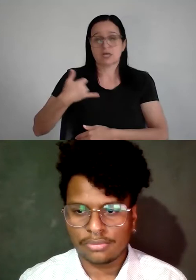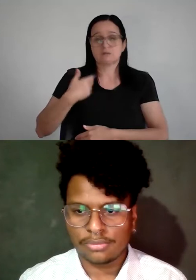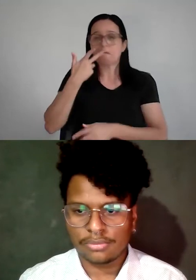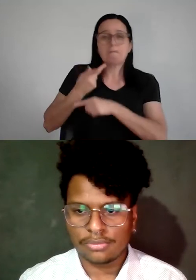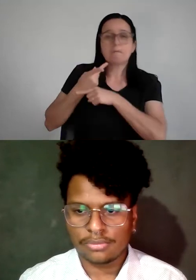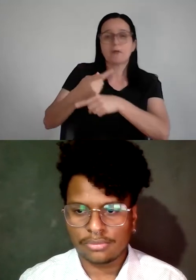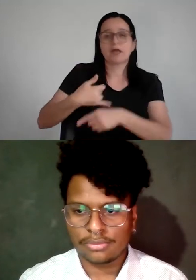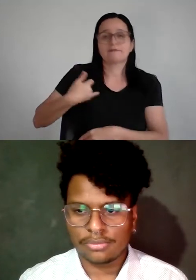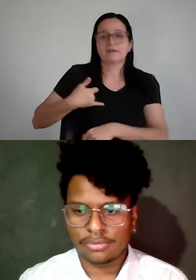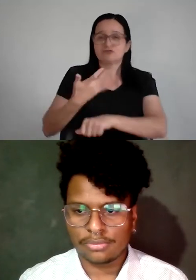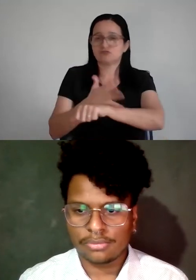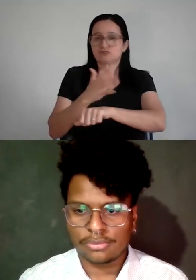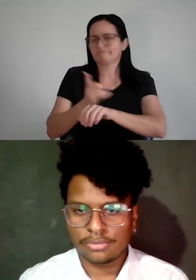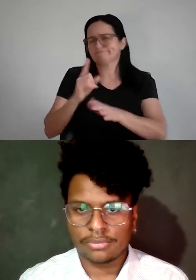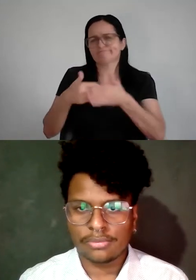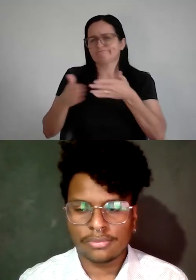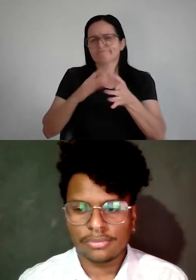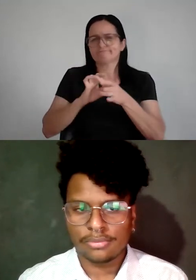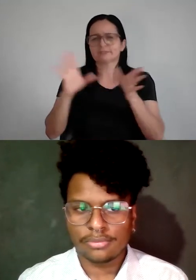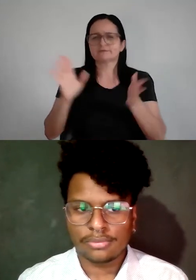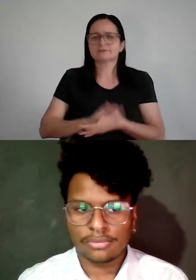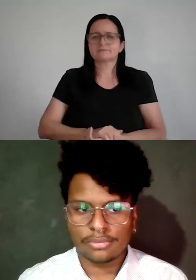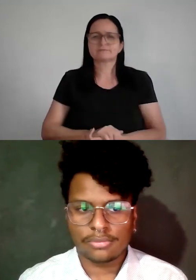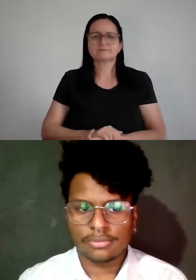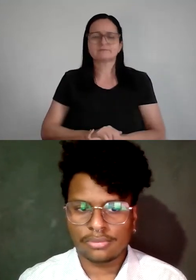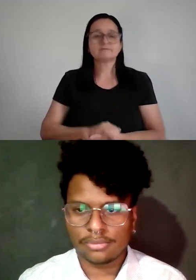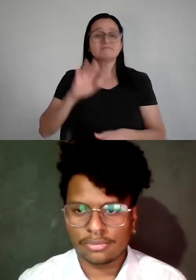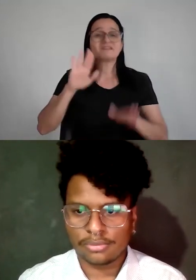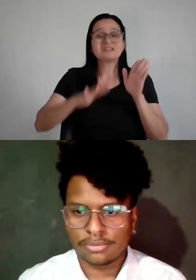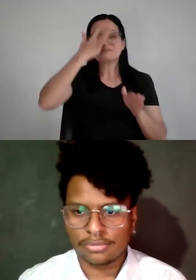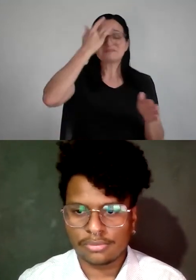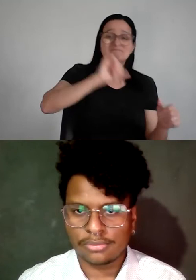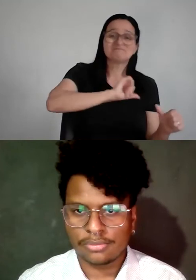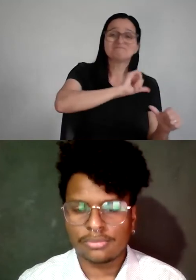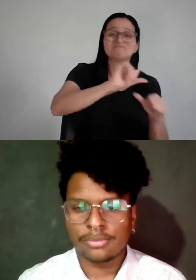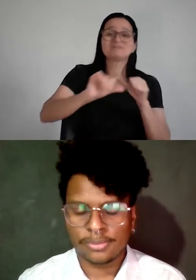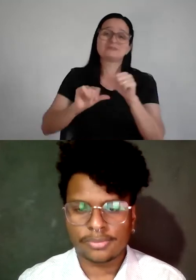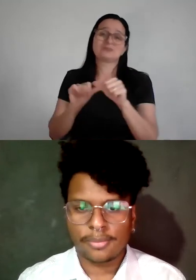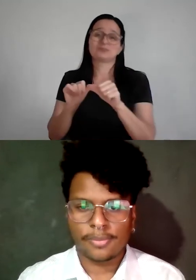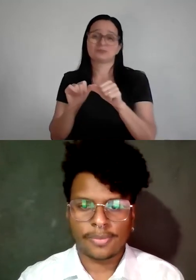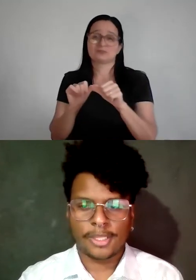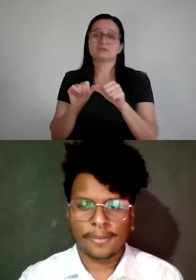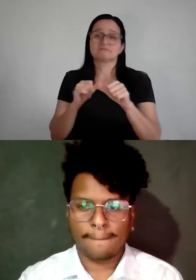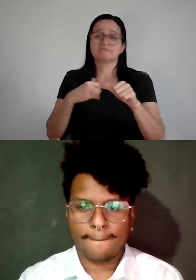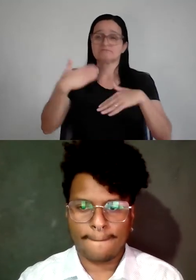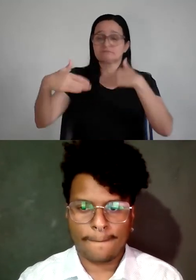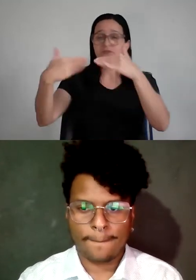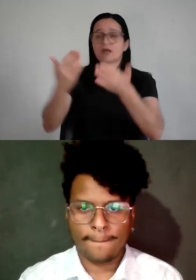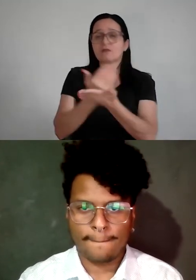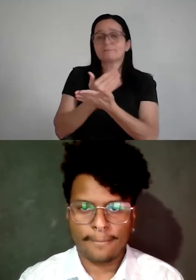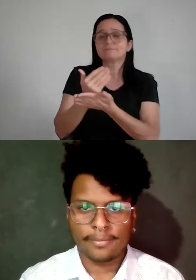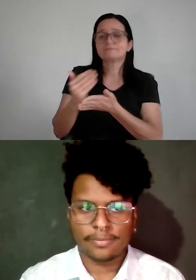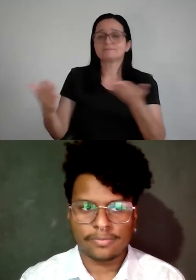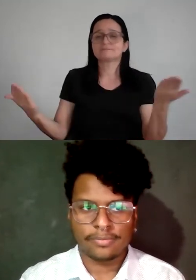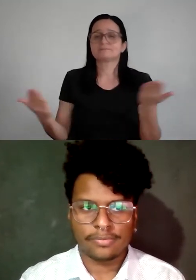mesmo para um processo de estágio. Porque tem pessoas que estão tentando fazer transição de carreira e querem começar do zero. Então, a gente tá abrindo a